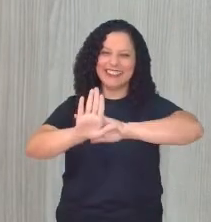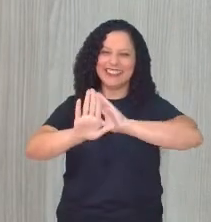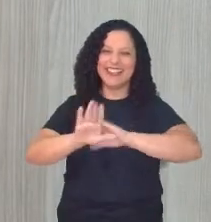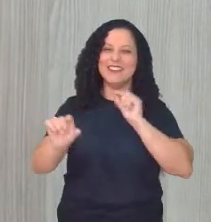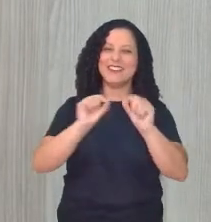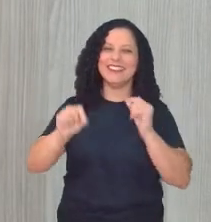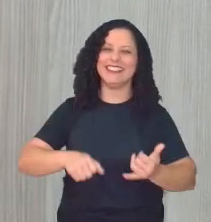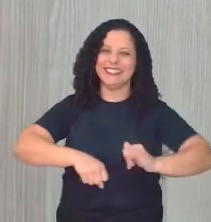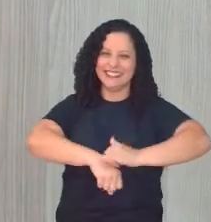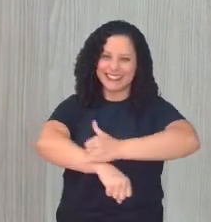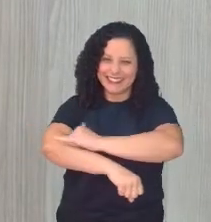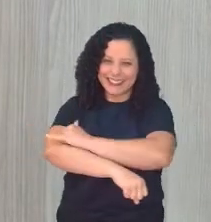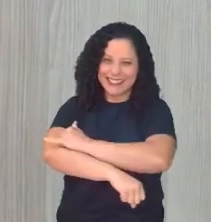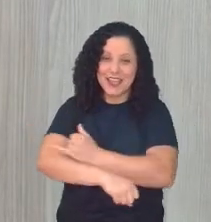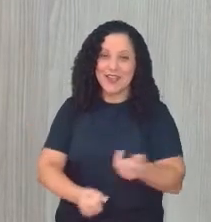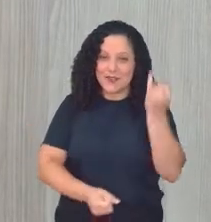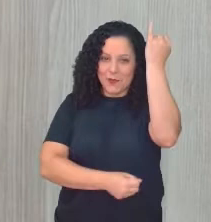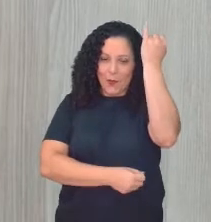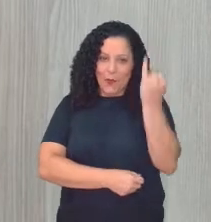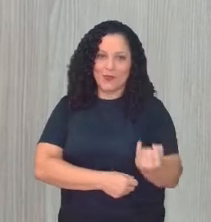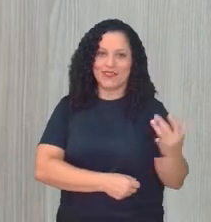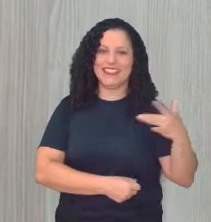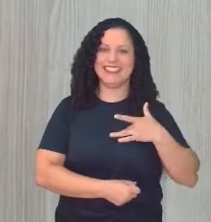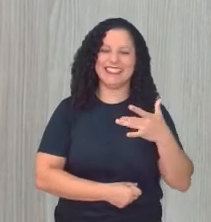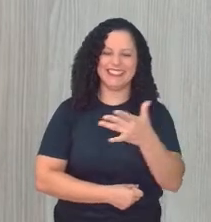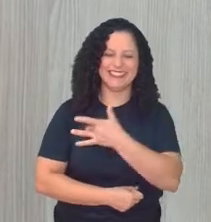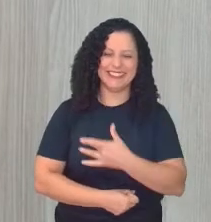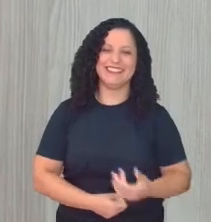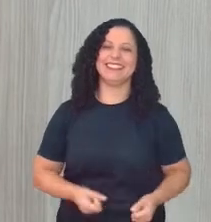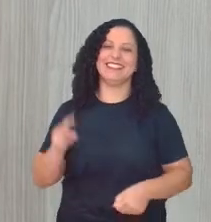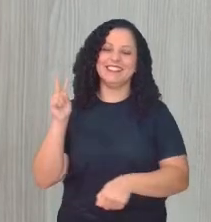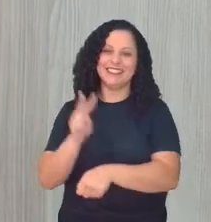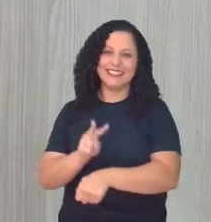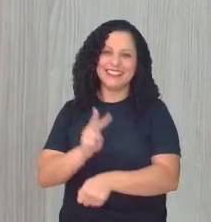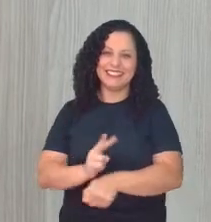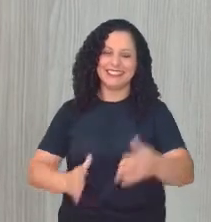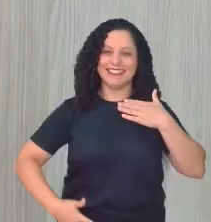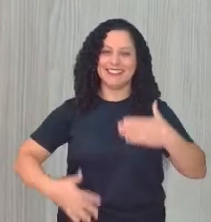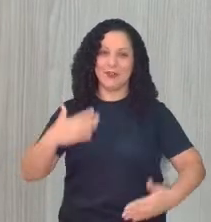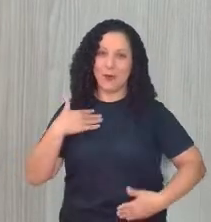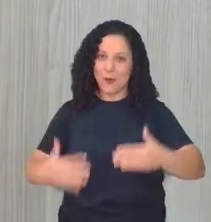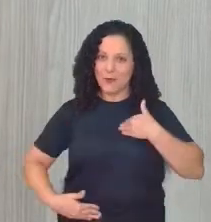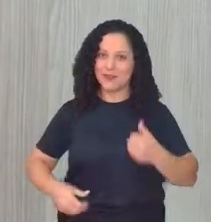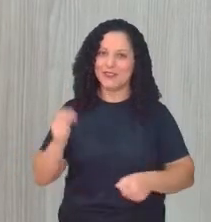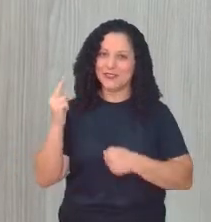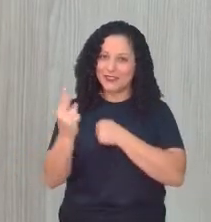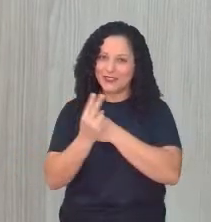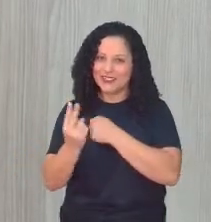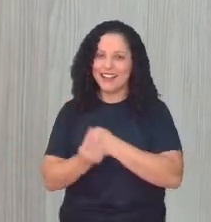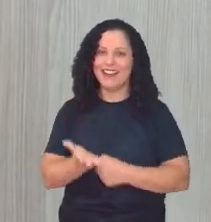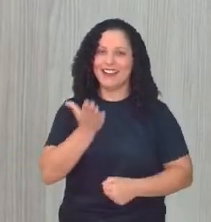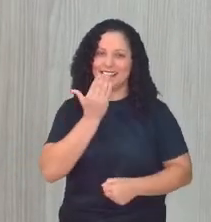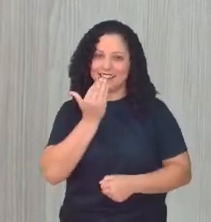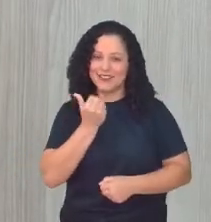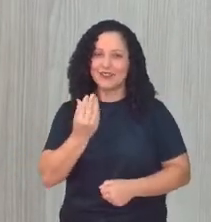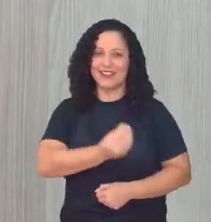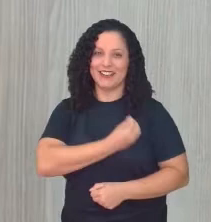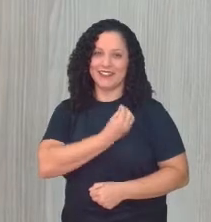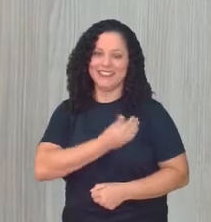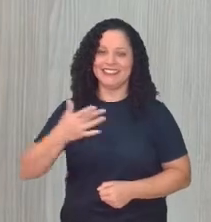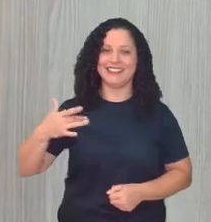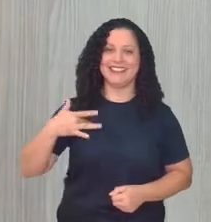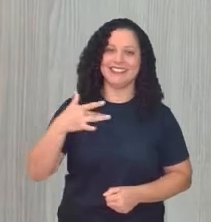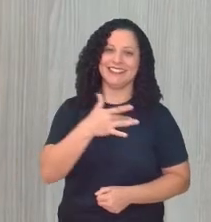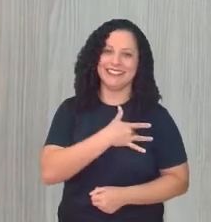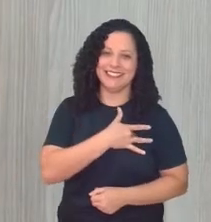Cuidado à saúde física. Você tem que cuidar do seu corpo, alimentação. Tem uma vida mais saudável e também uma